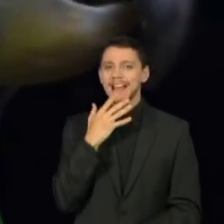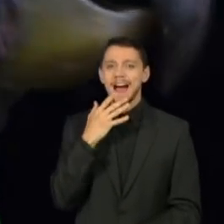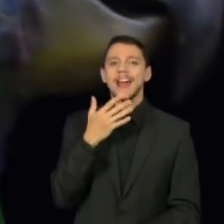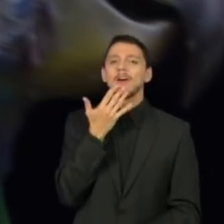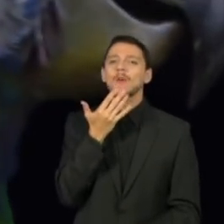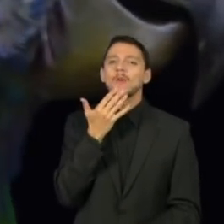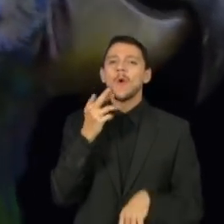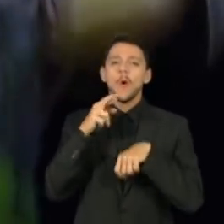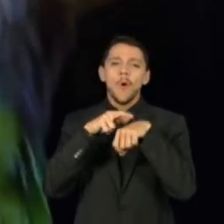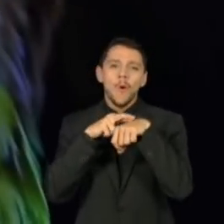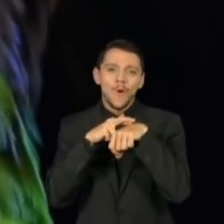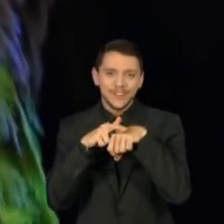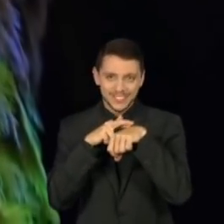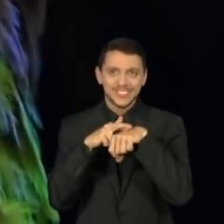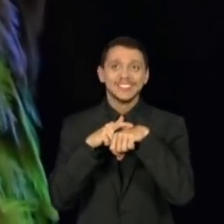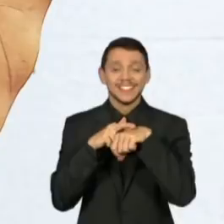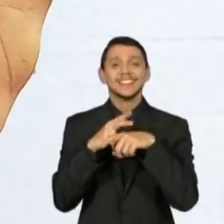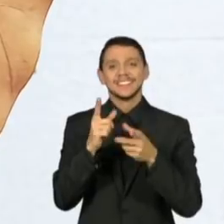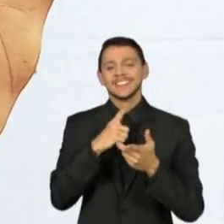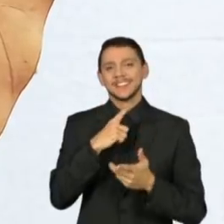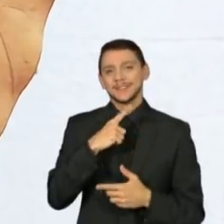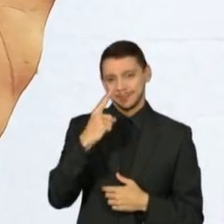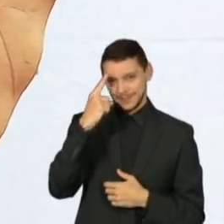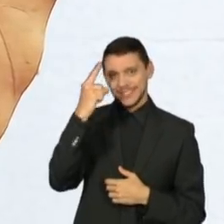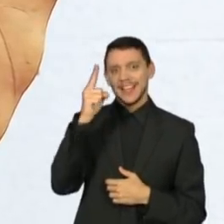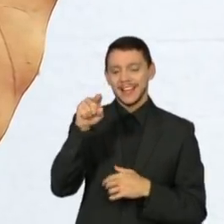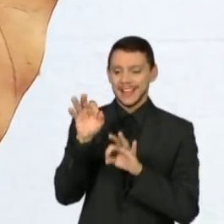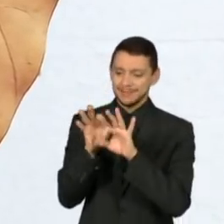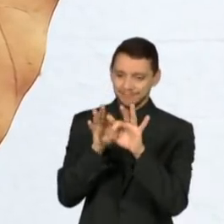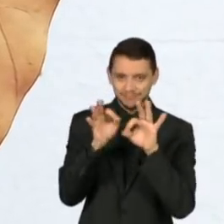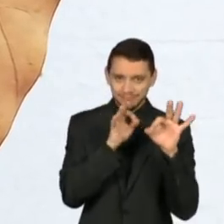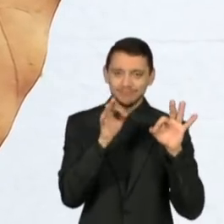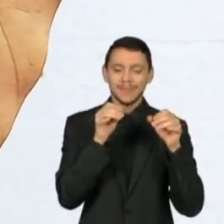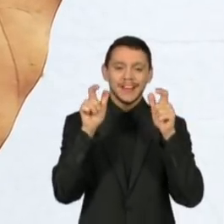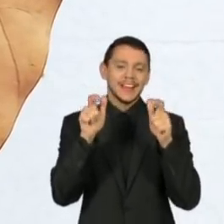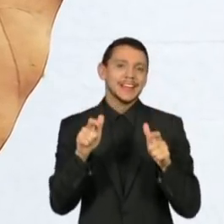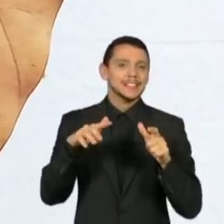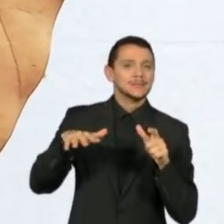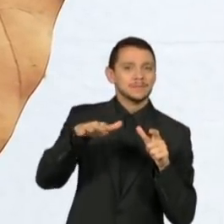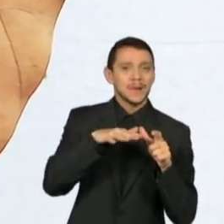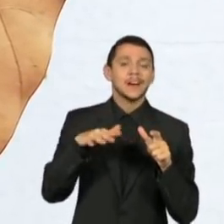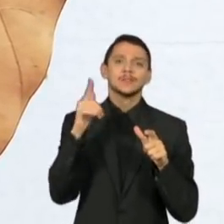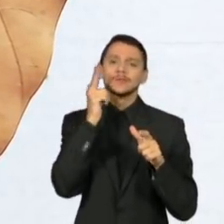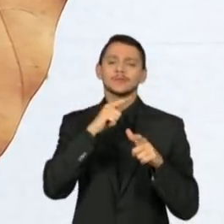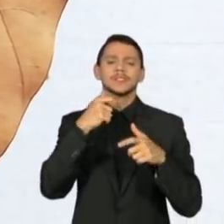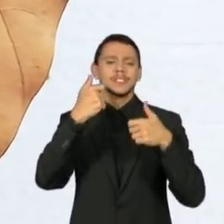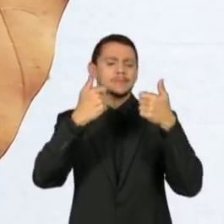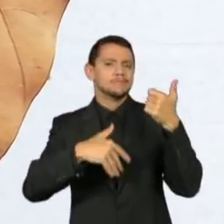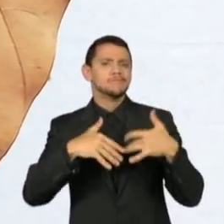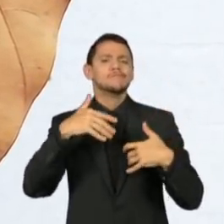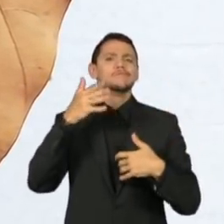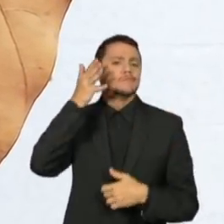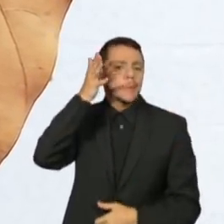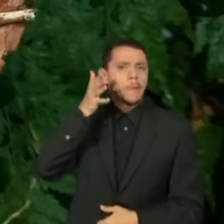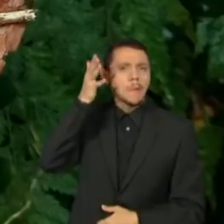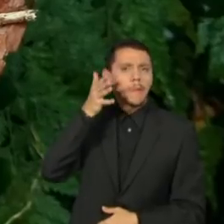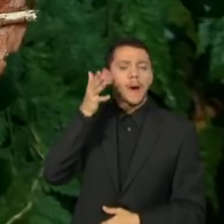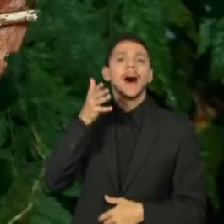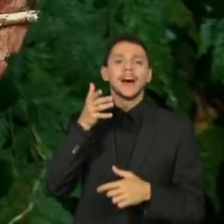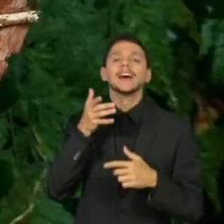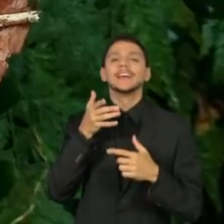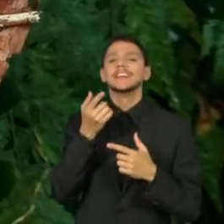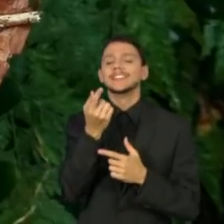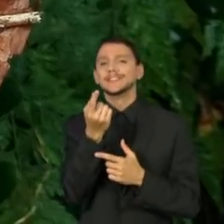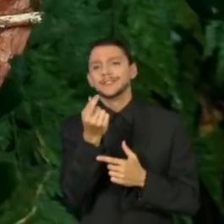ideia montar coleções específicas sobre esses pássaros, falar sobre eles e destinar o valor de